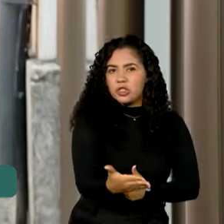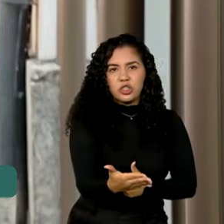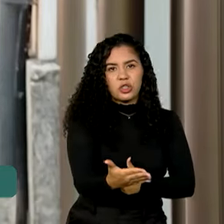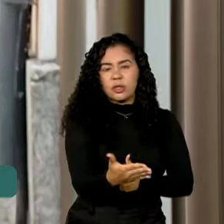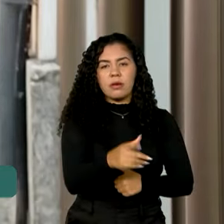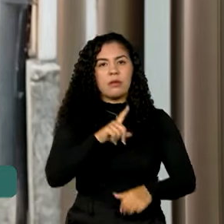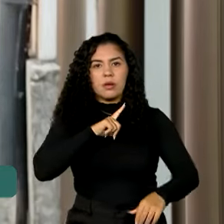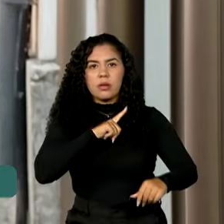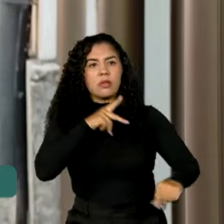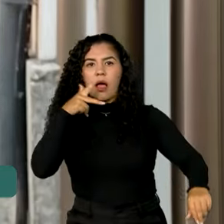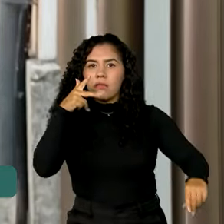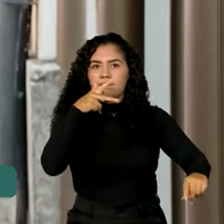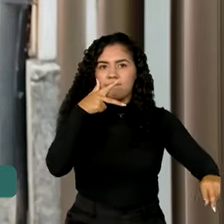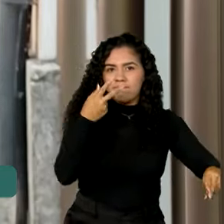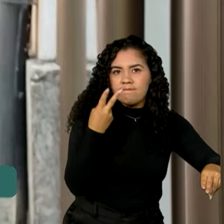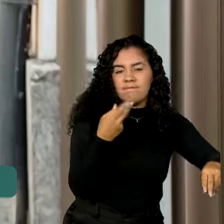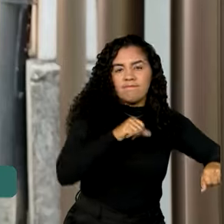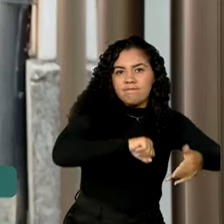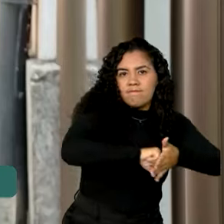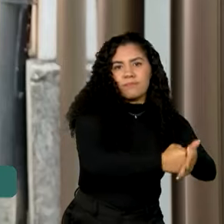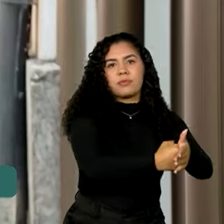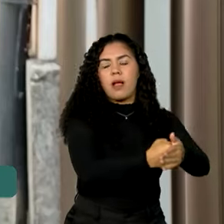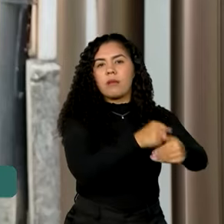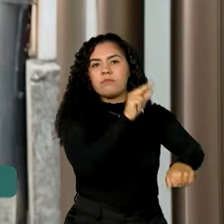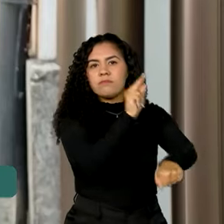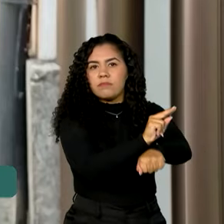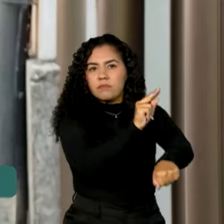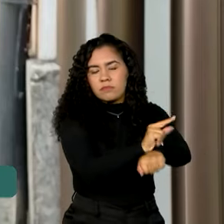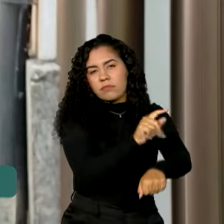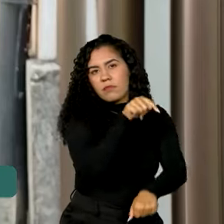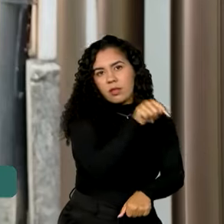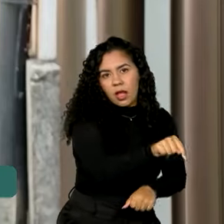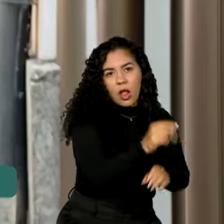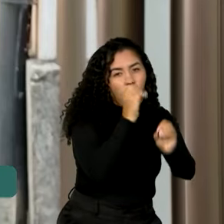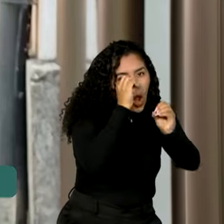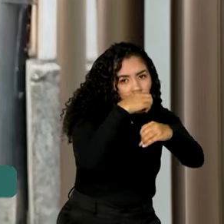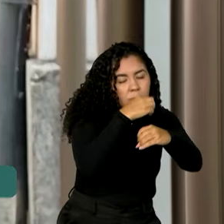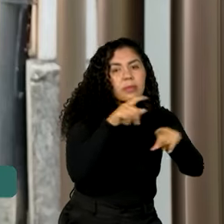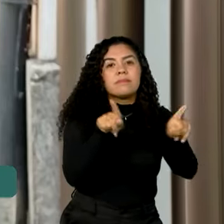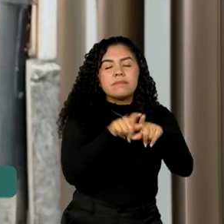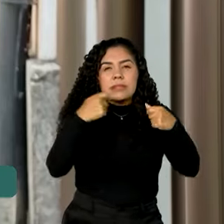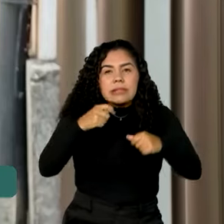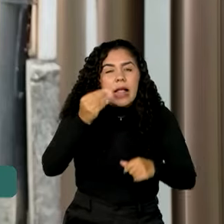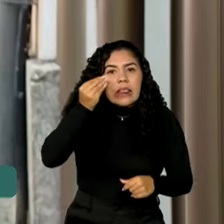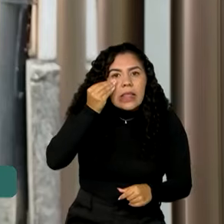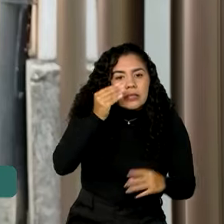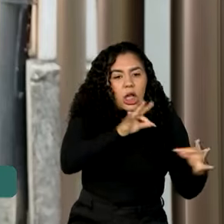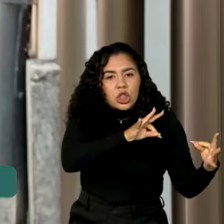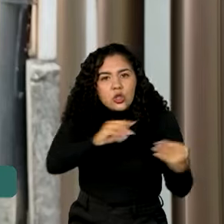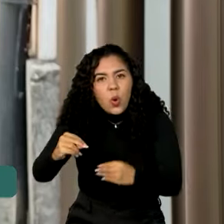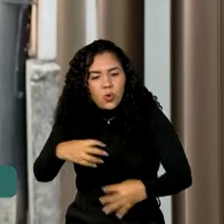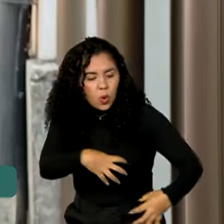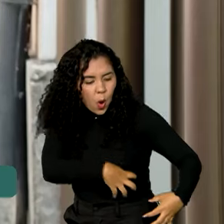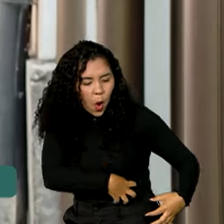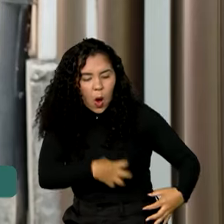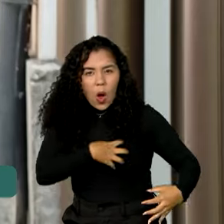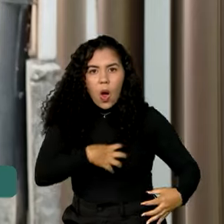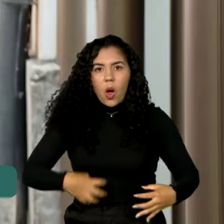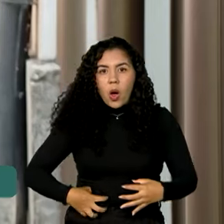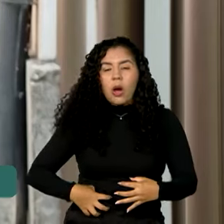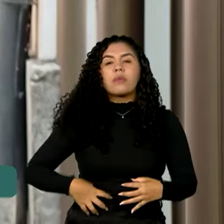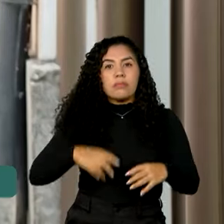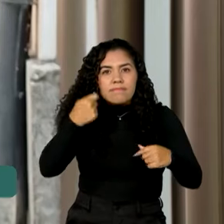cautelar do laboratório, determinou que a testagem de todos os órgãos do Estado do Rio de Janeiro